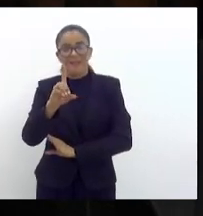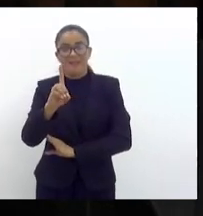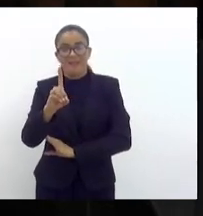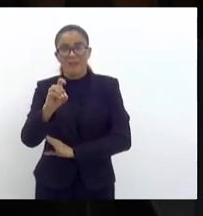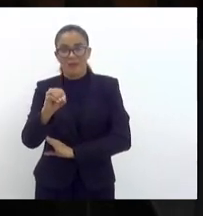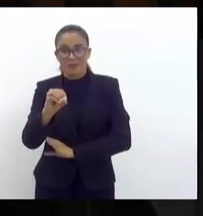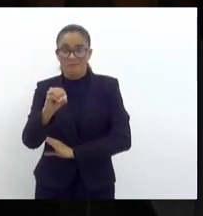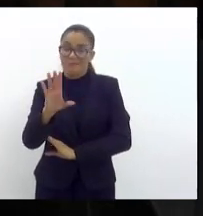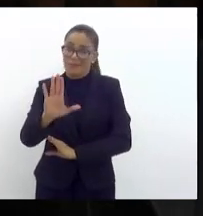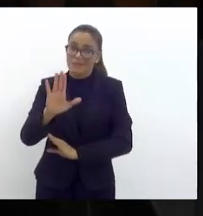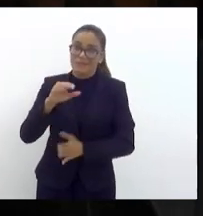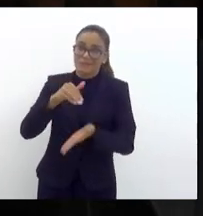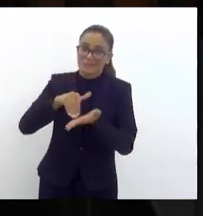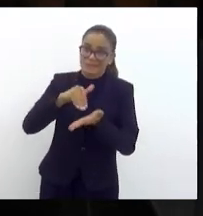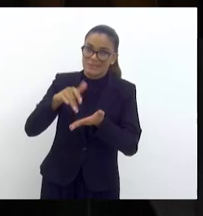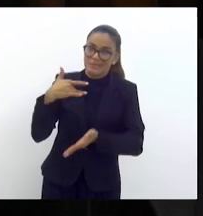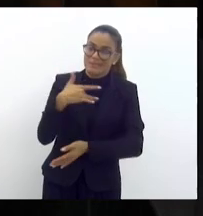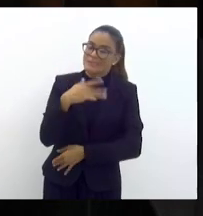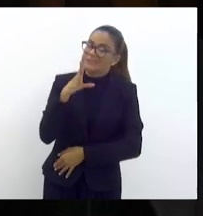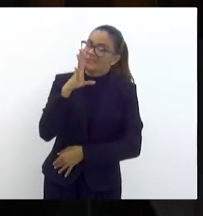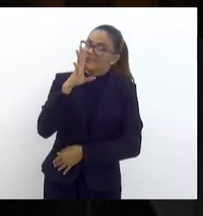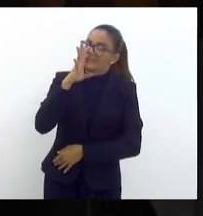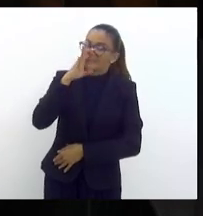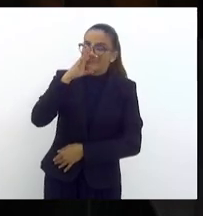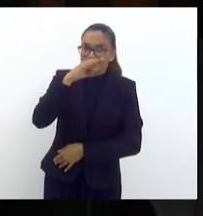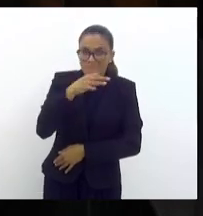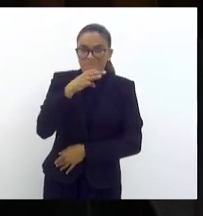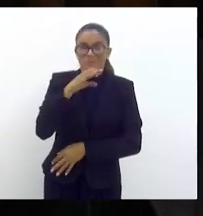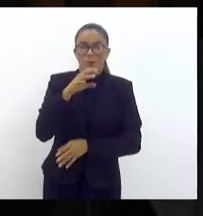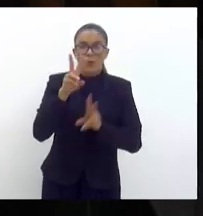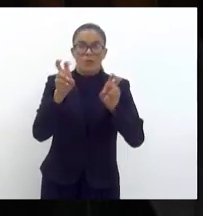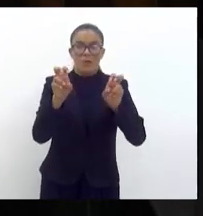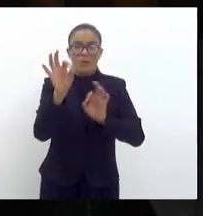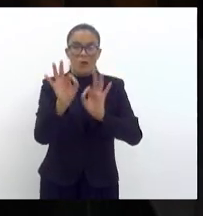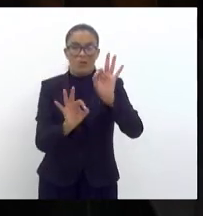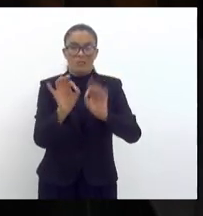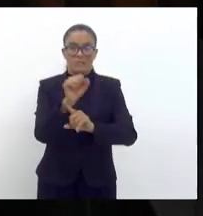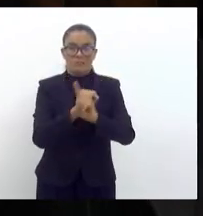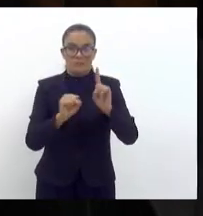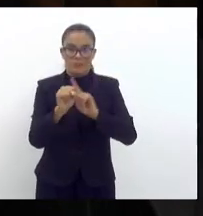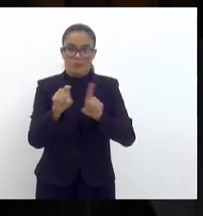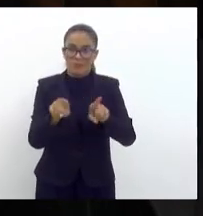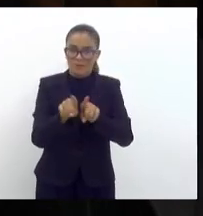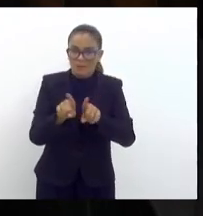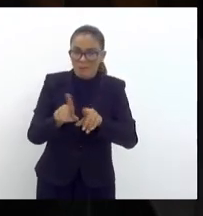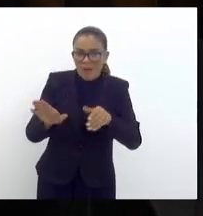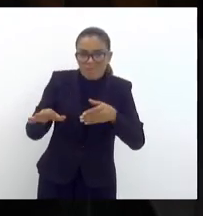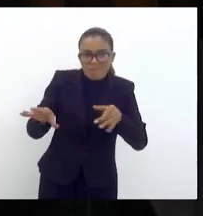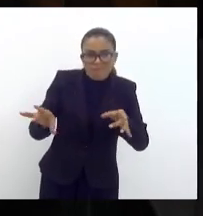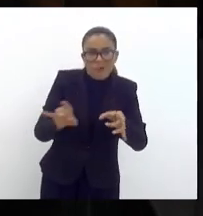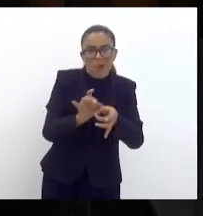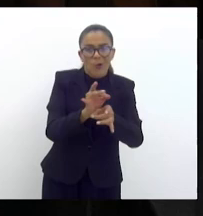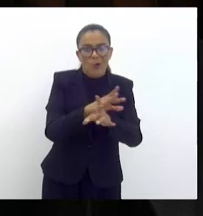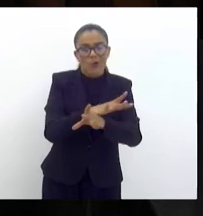insistindo com o tema organização social. E, para concluir, senhor presidente, eu queria lembrar